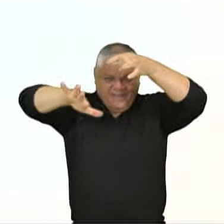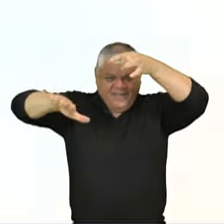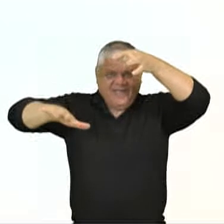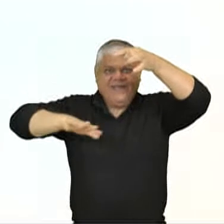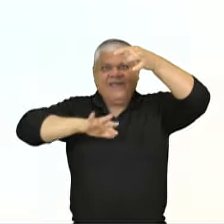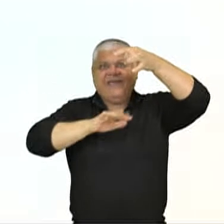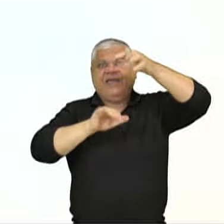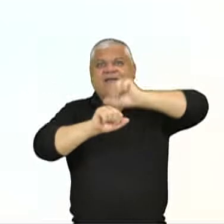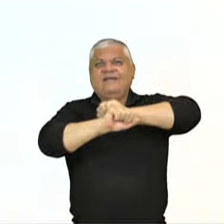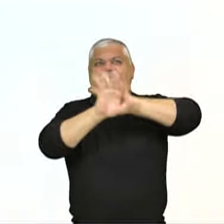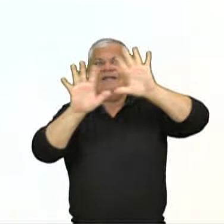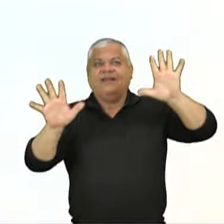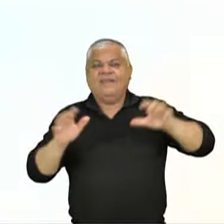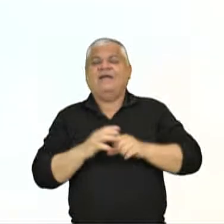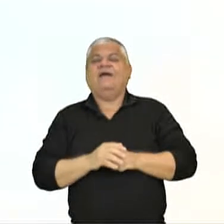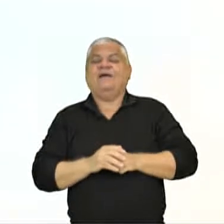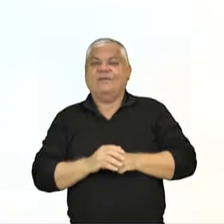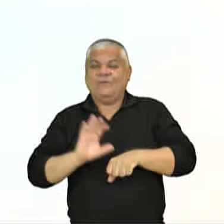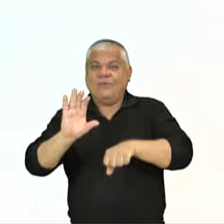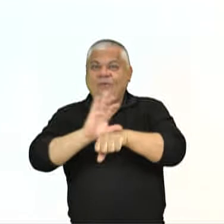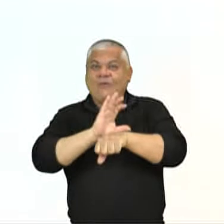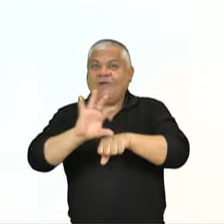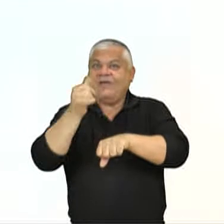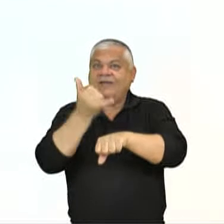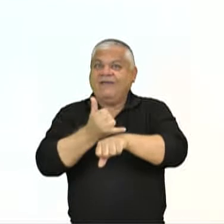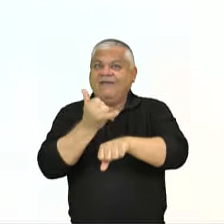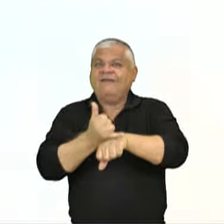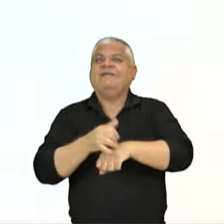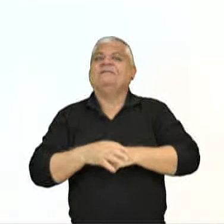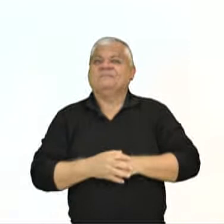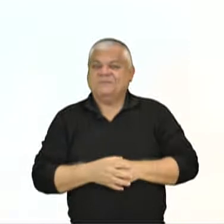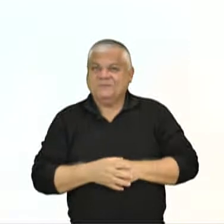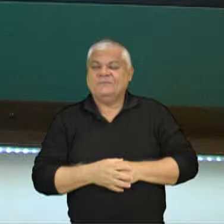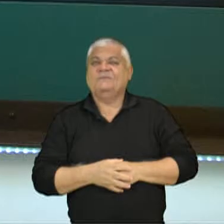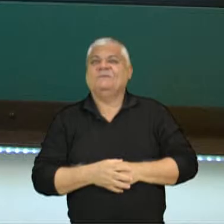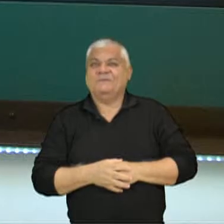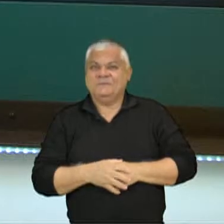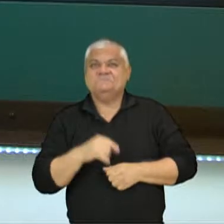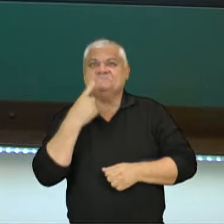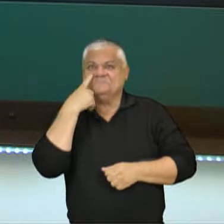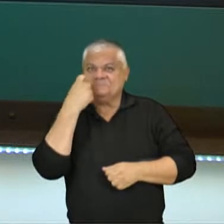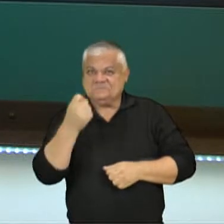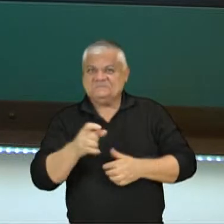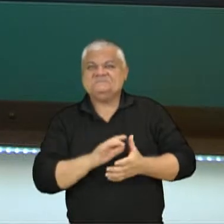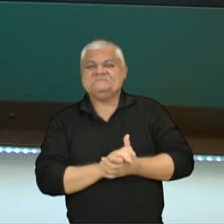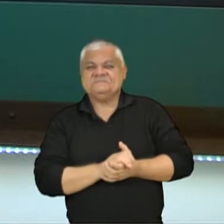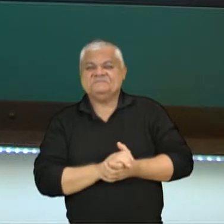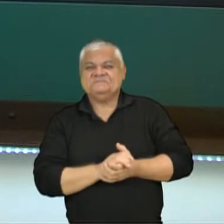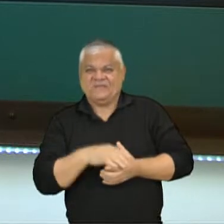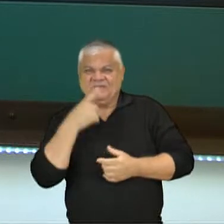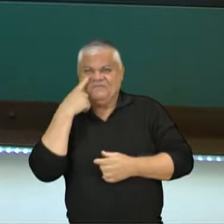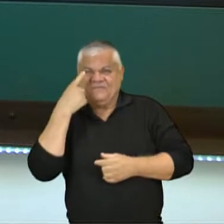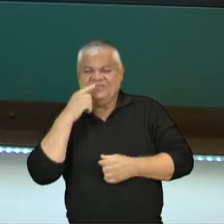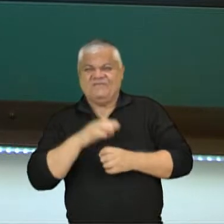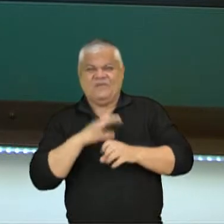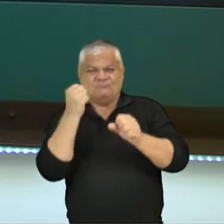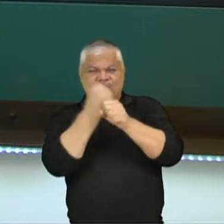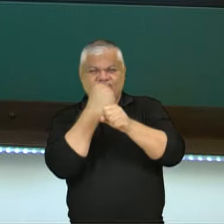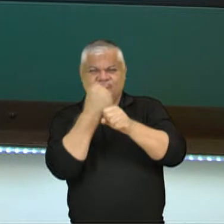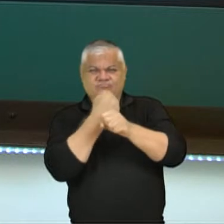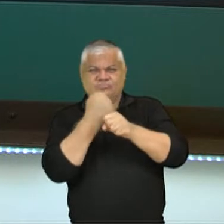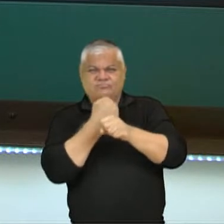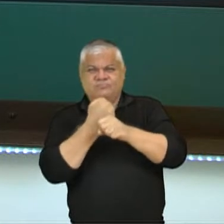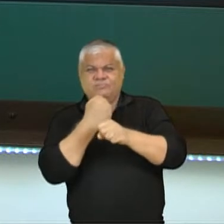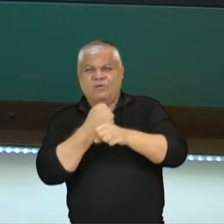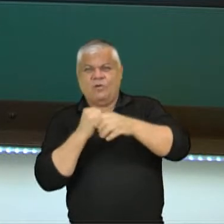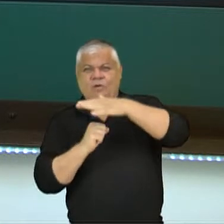que foi a primeira versão do concreto romano cinza zical. Outra coisa interessante, quando você tem uma construção muito forte e ela